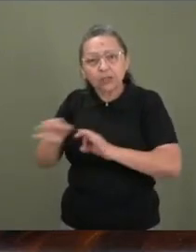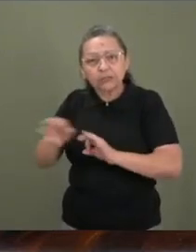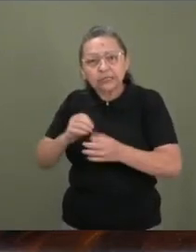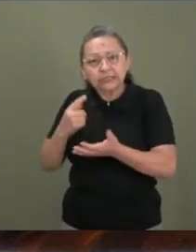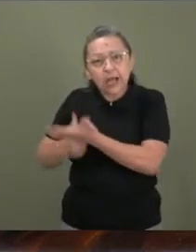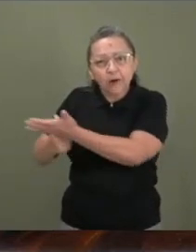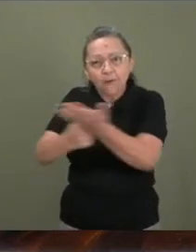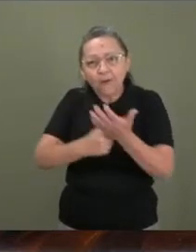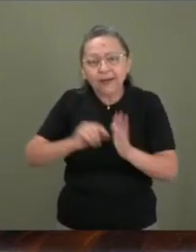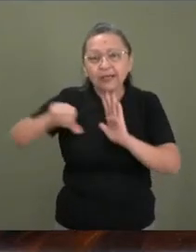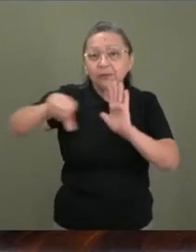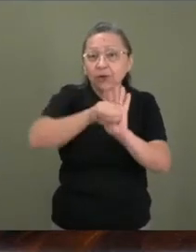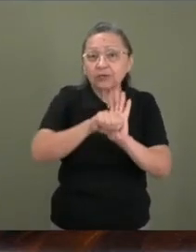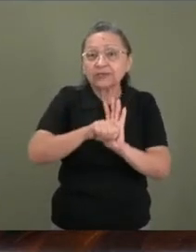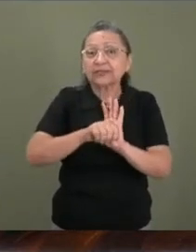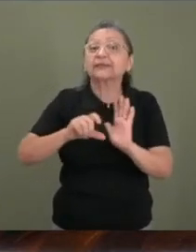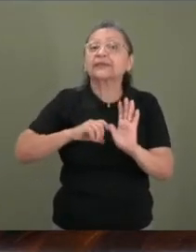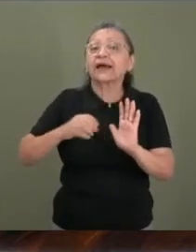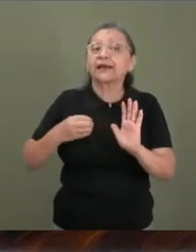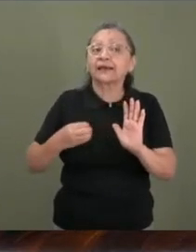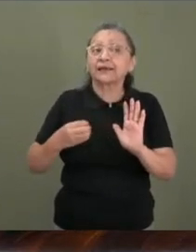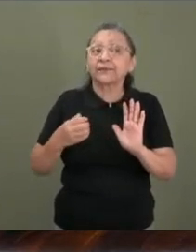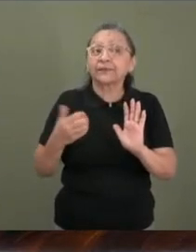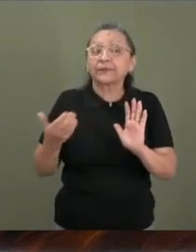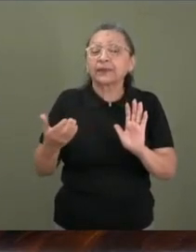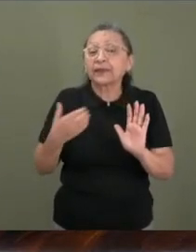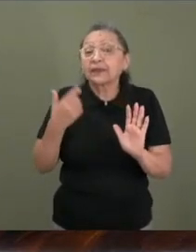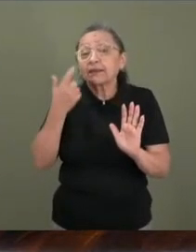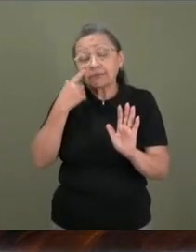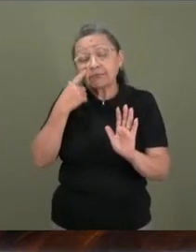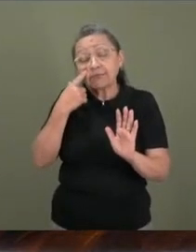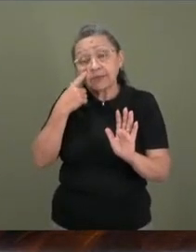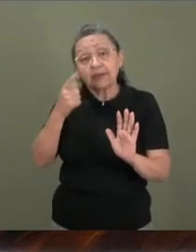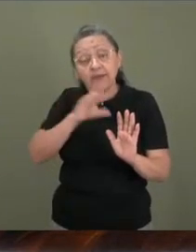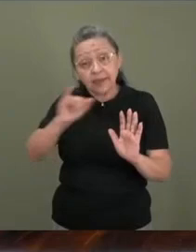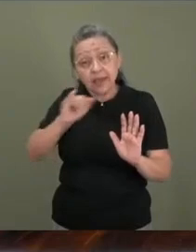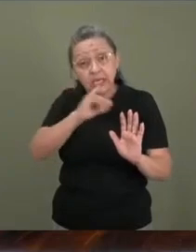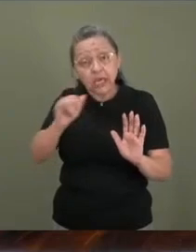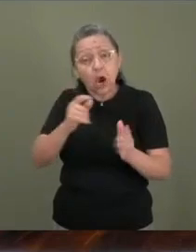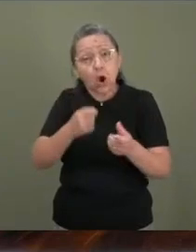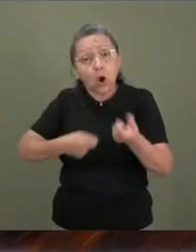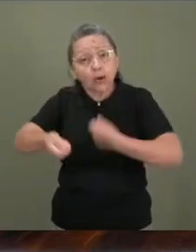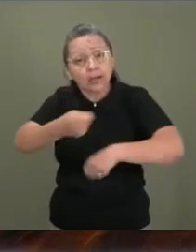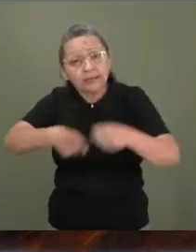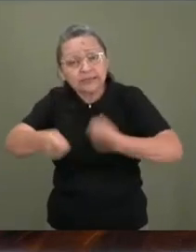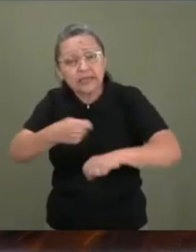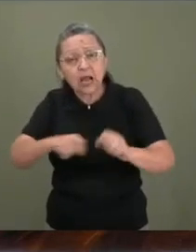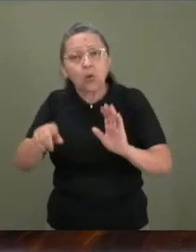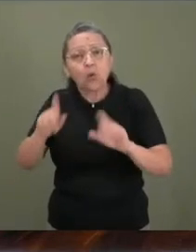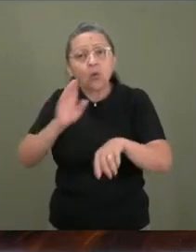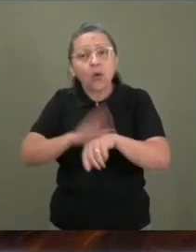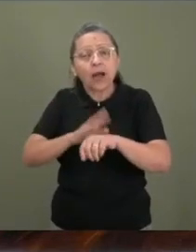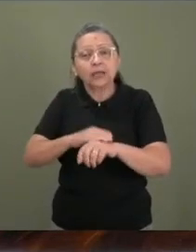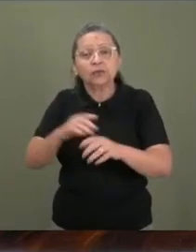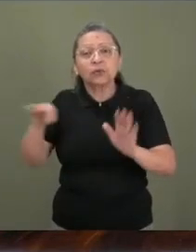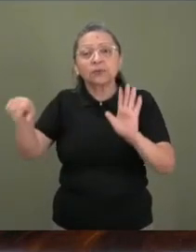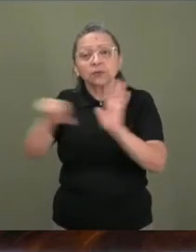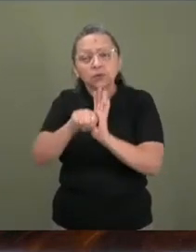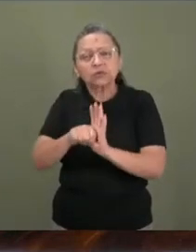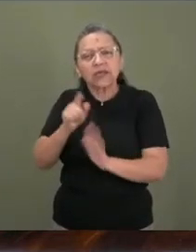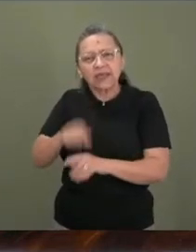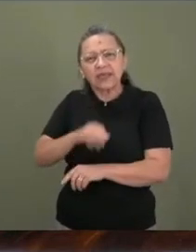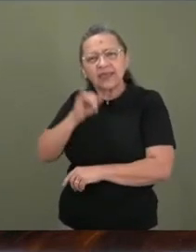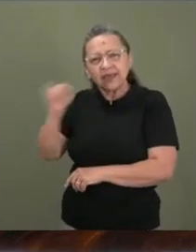criminosa, que estaria organizando um ato criminoso, iria ao ministro do STF